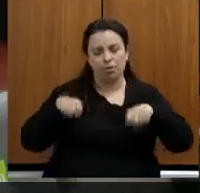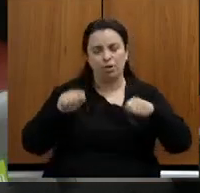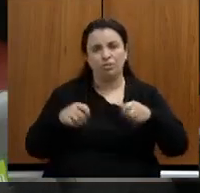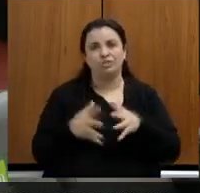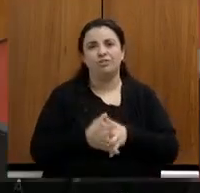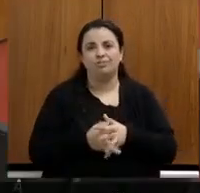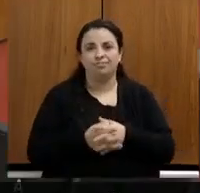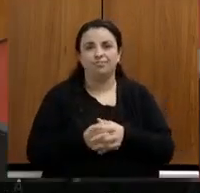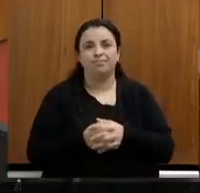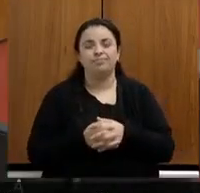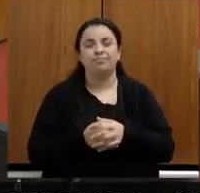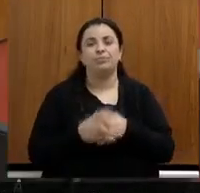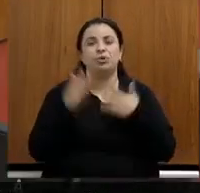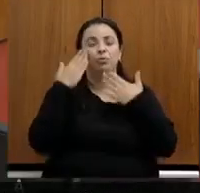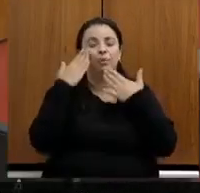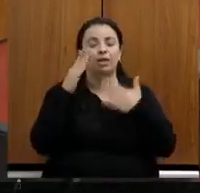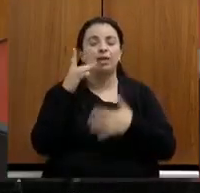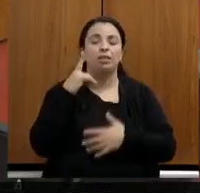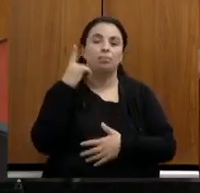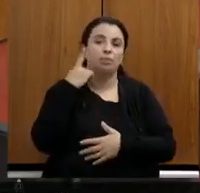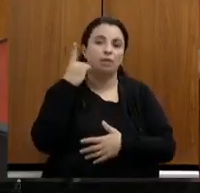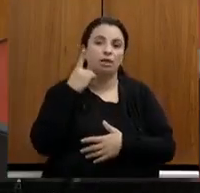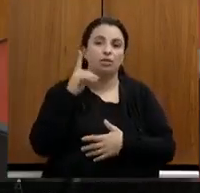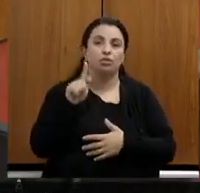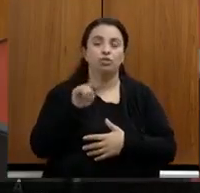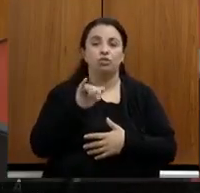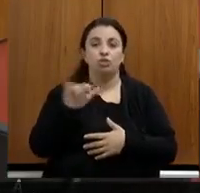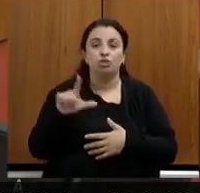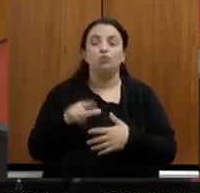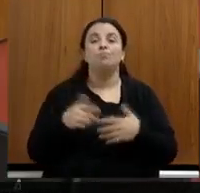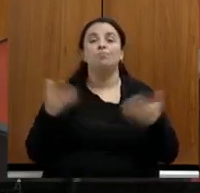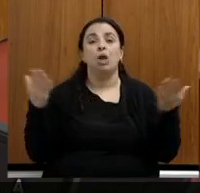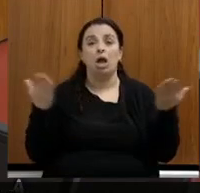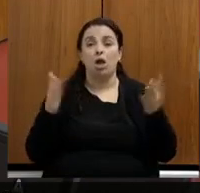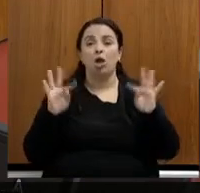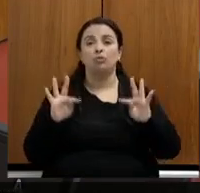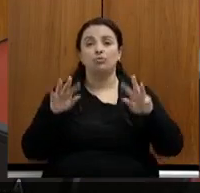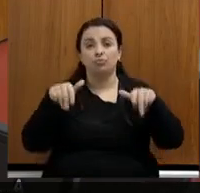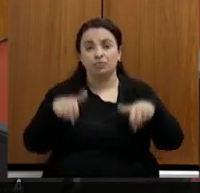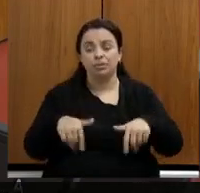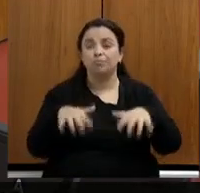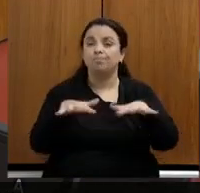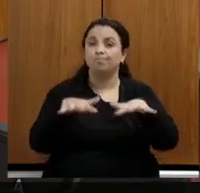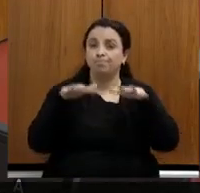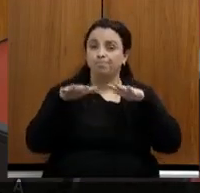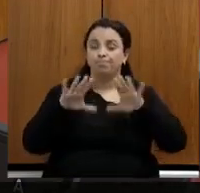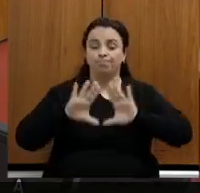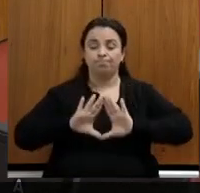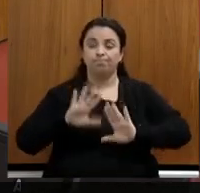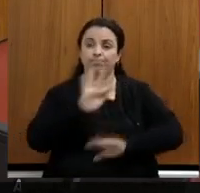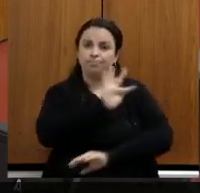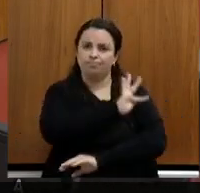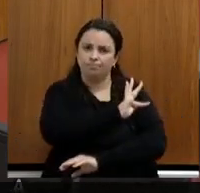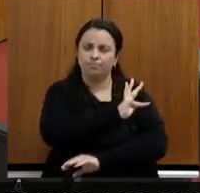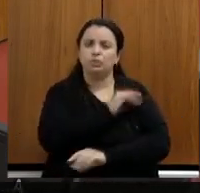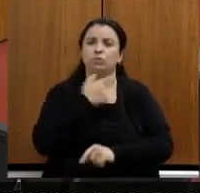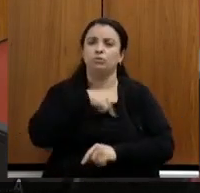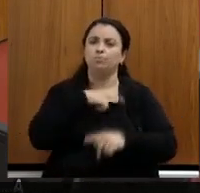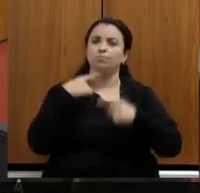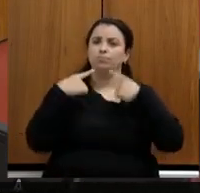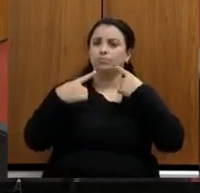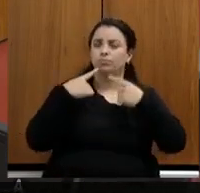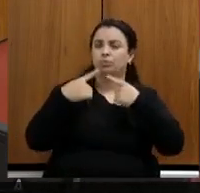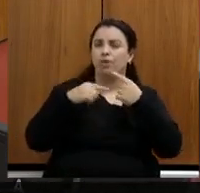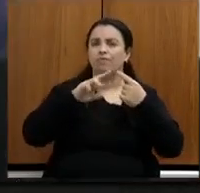muito obrigado deputado Gil Pereira chegando aqui ao final dessa dessa assembleia fiscaliza nós debatemos aqui